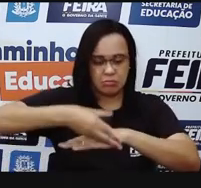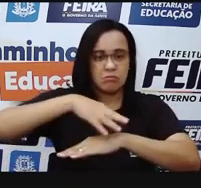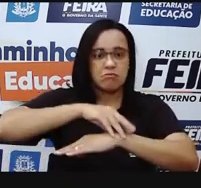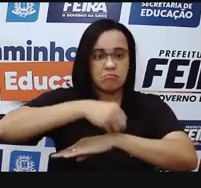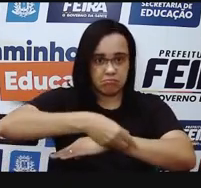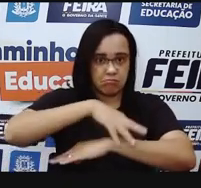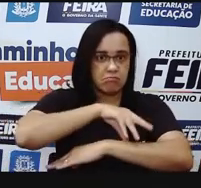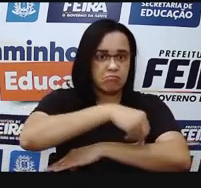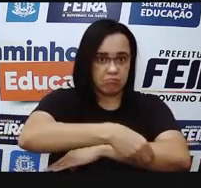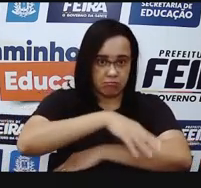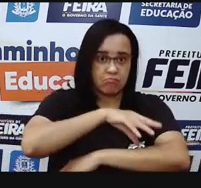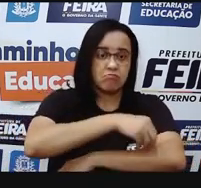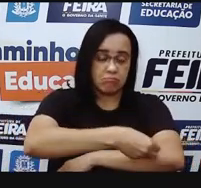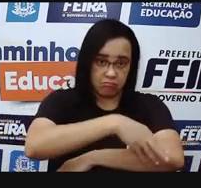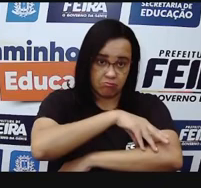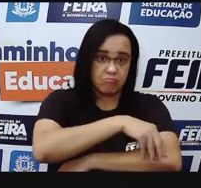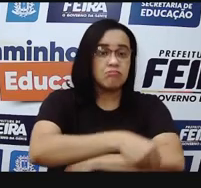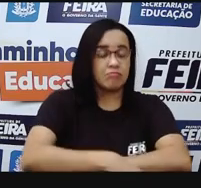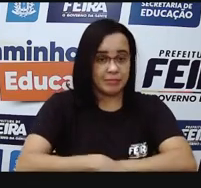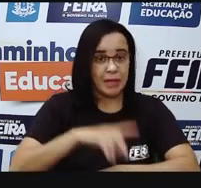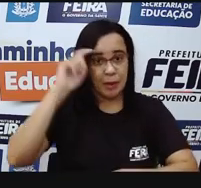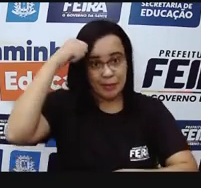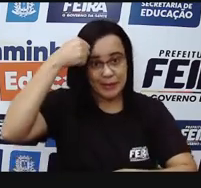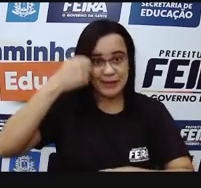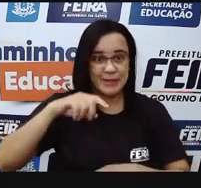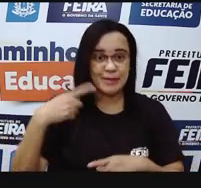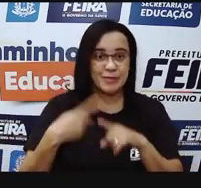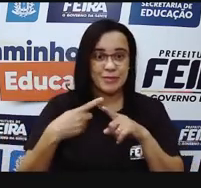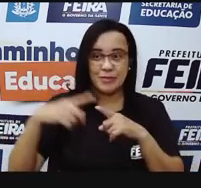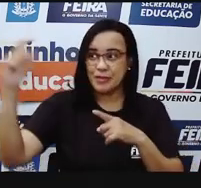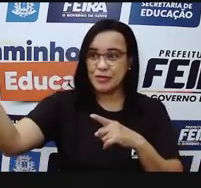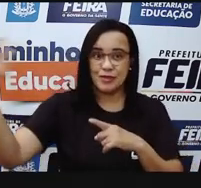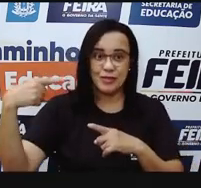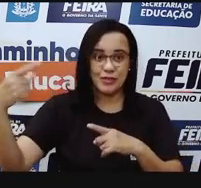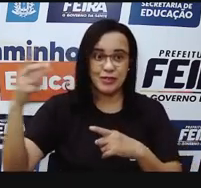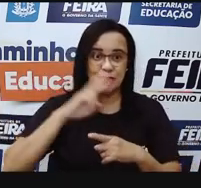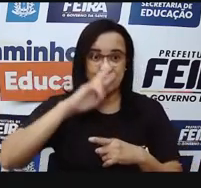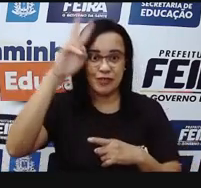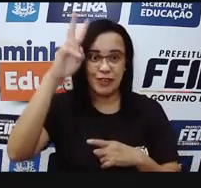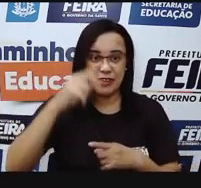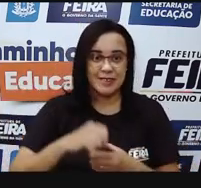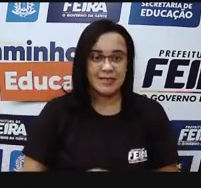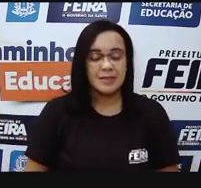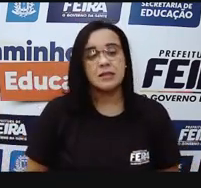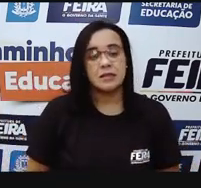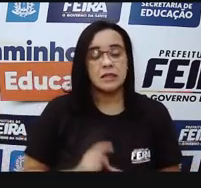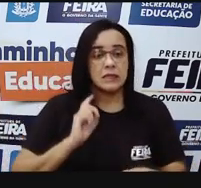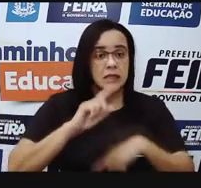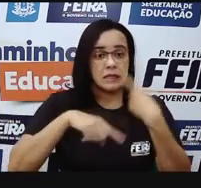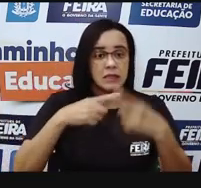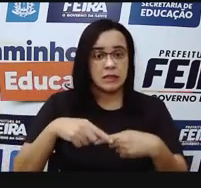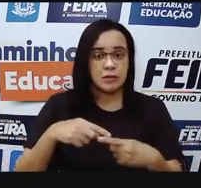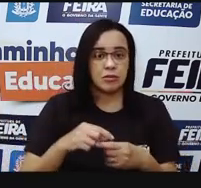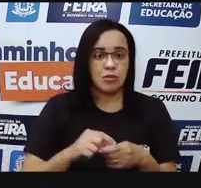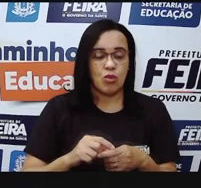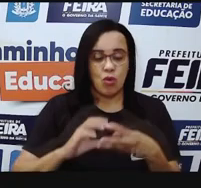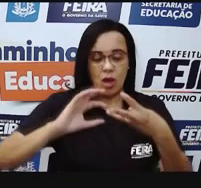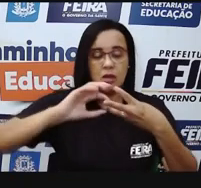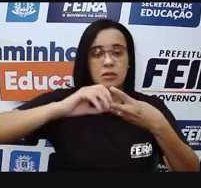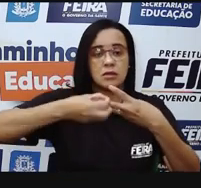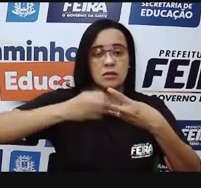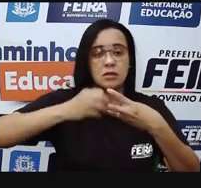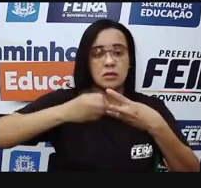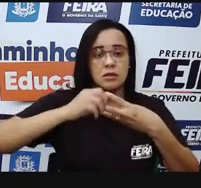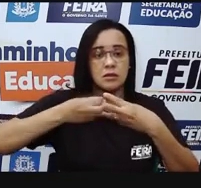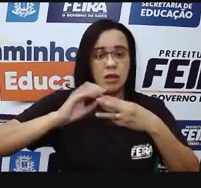ela está saindo de nós, despelando, certo? Mas quando eu perco nessas células, nessas